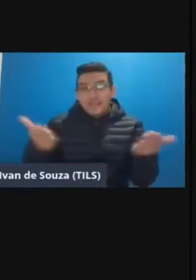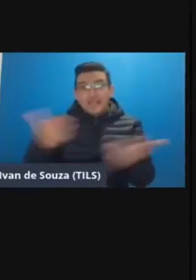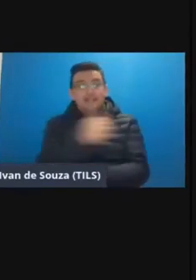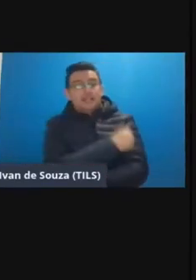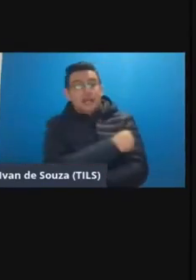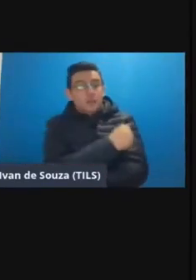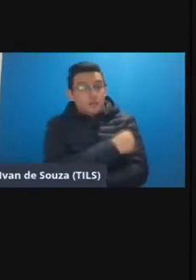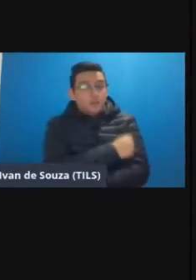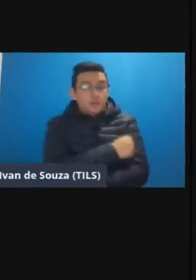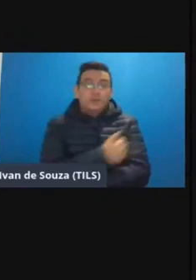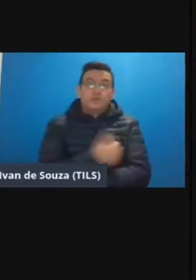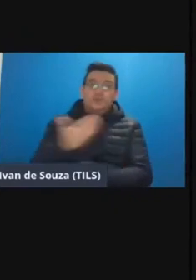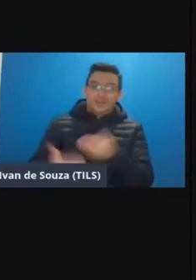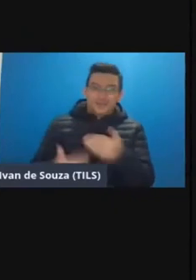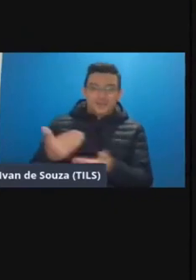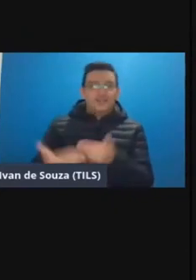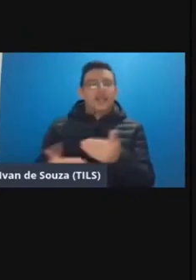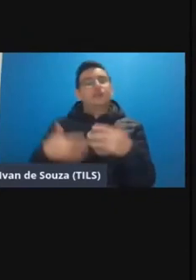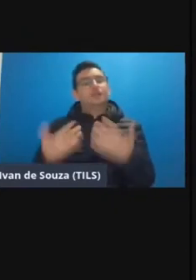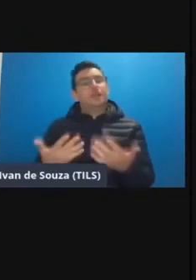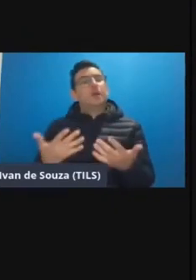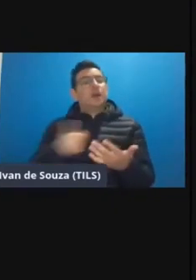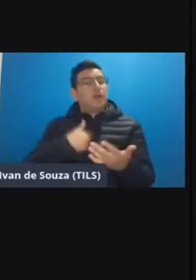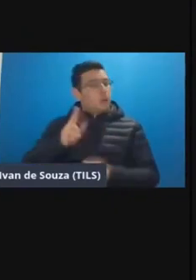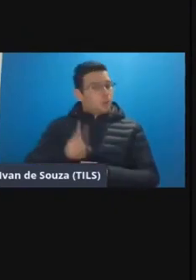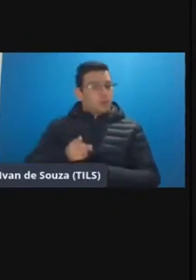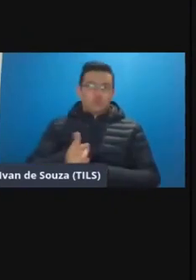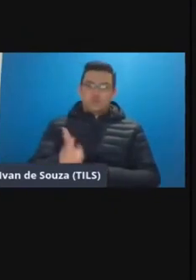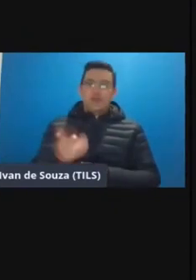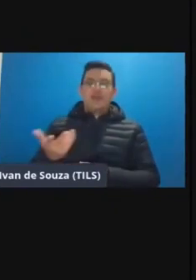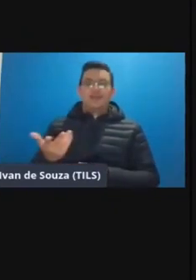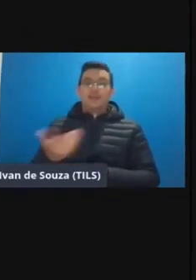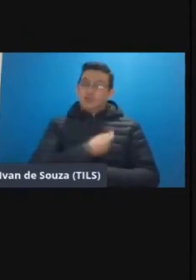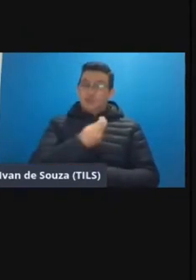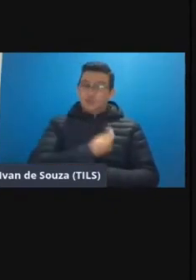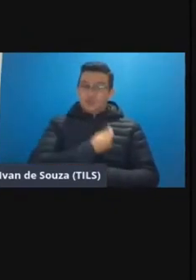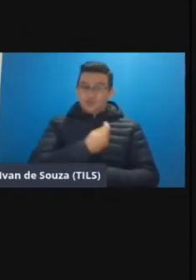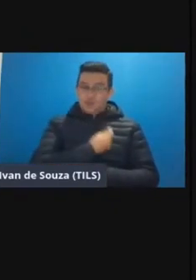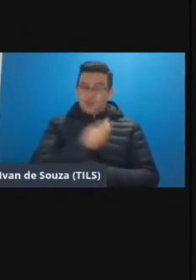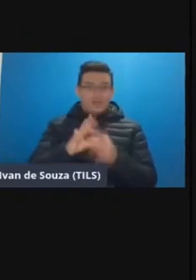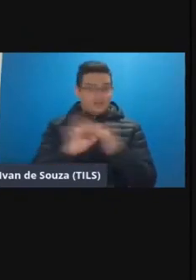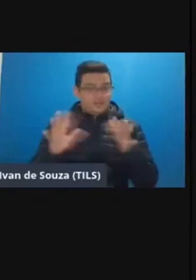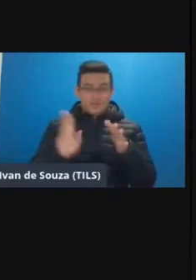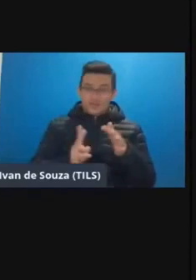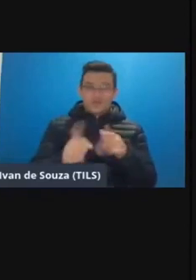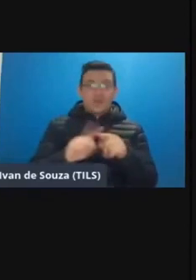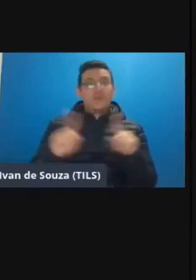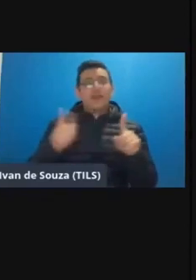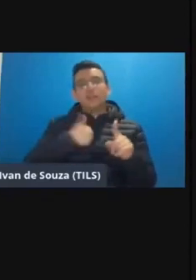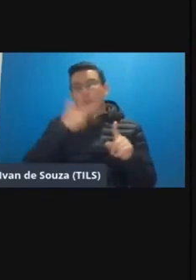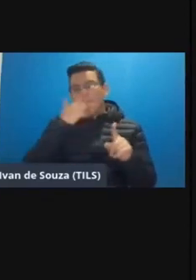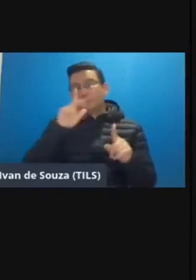estudantes nesse processo então eu continuei e estou e sigo à disposição mas acho que é